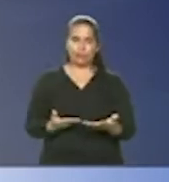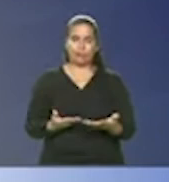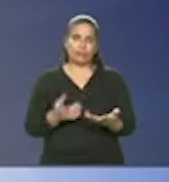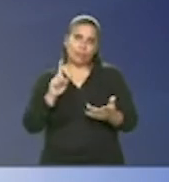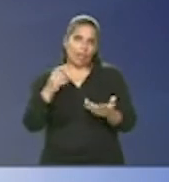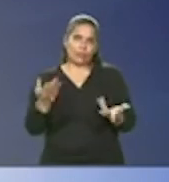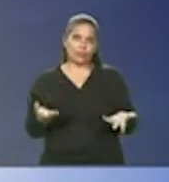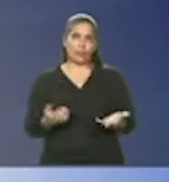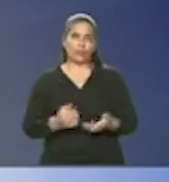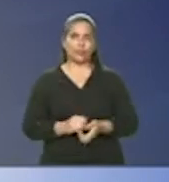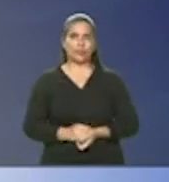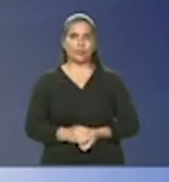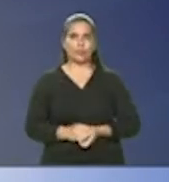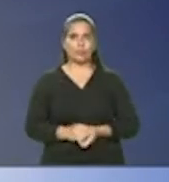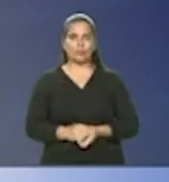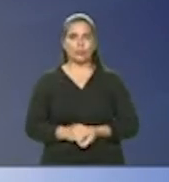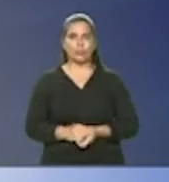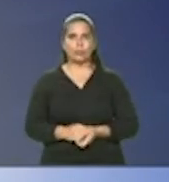isso